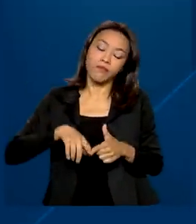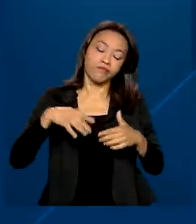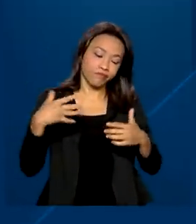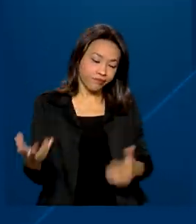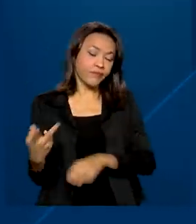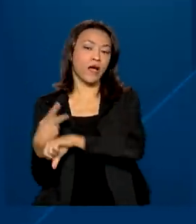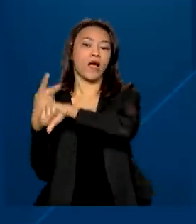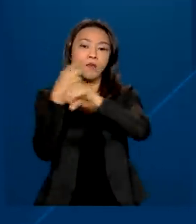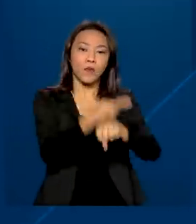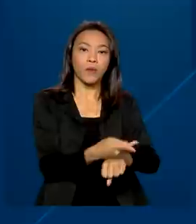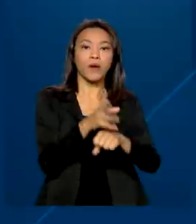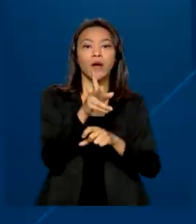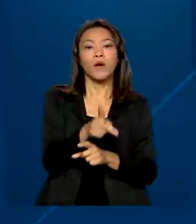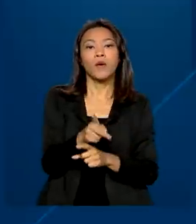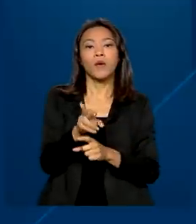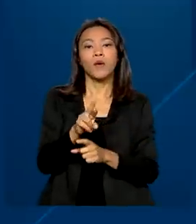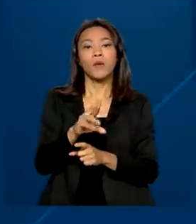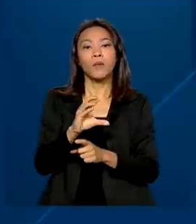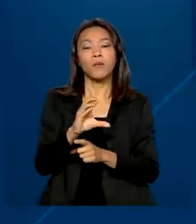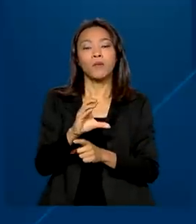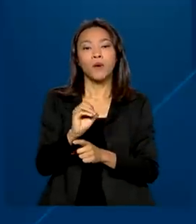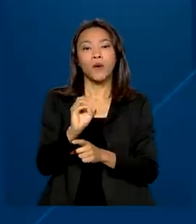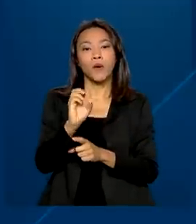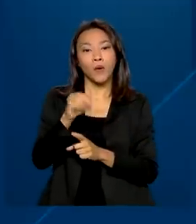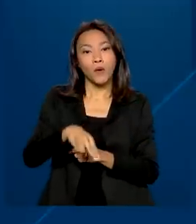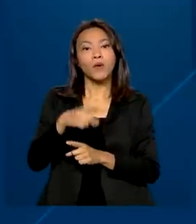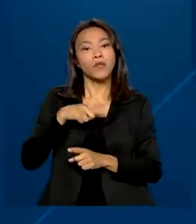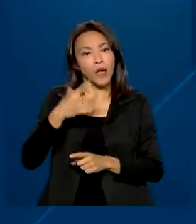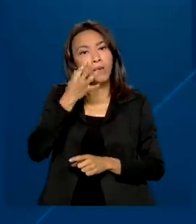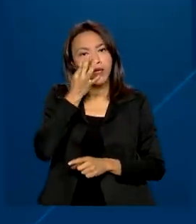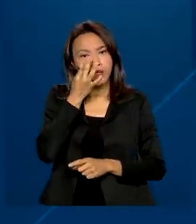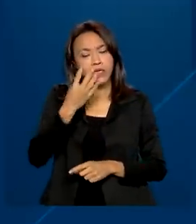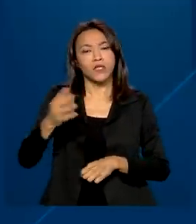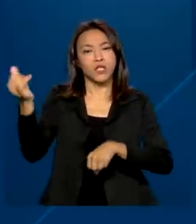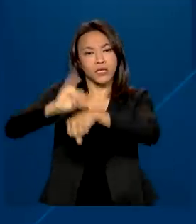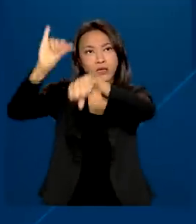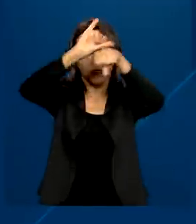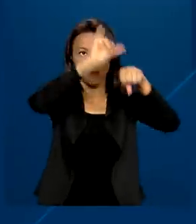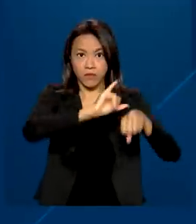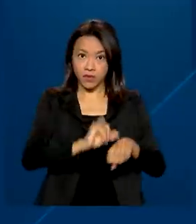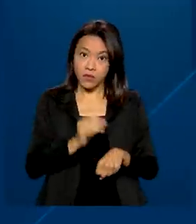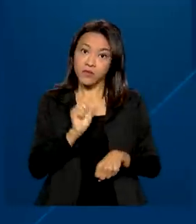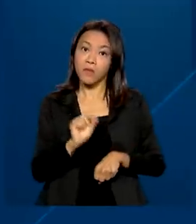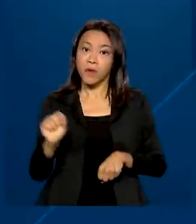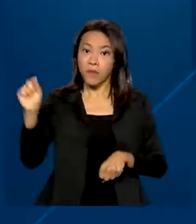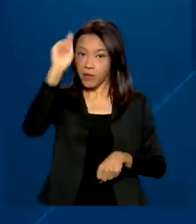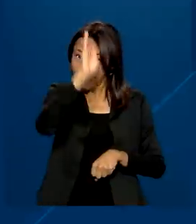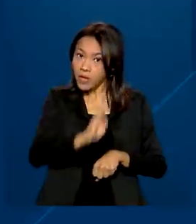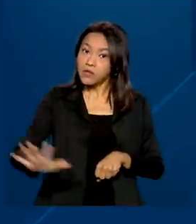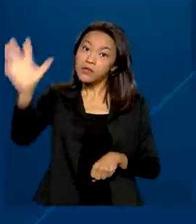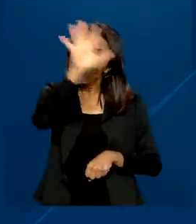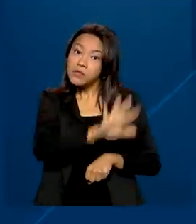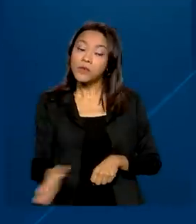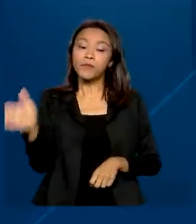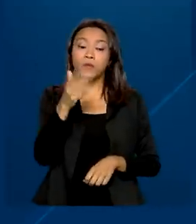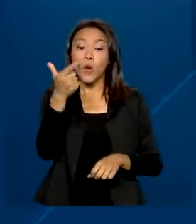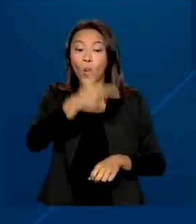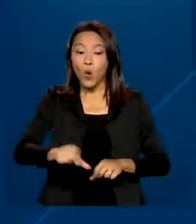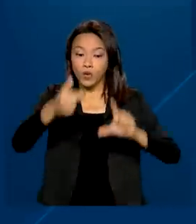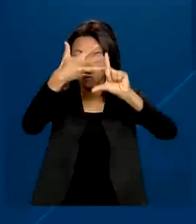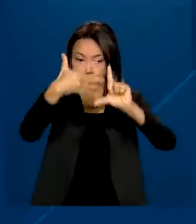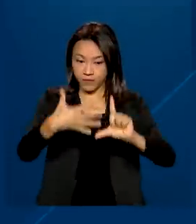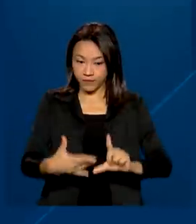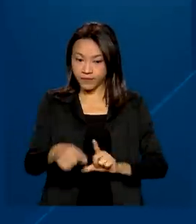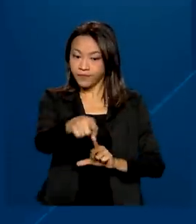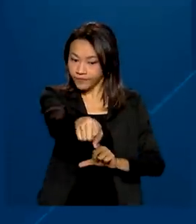possível acionar o PROCON, que está presente em todos os estados e municípios do país. Há ainda a plataforma consumidor.gov